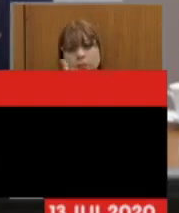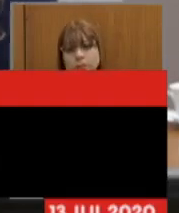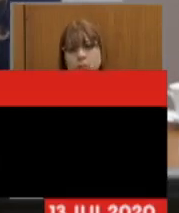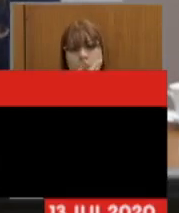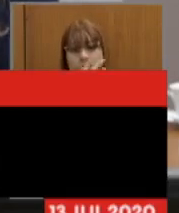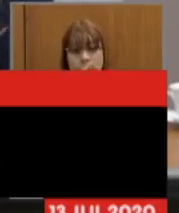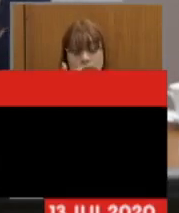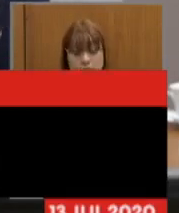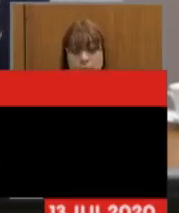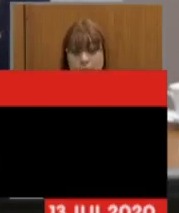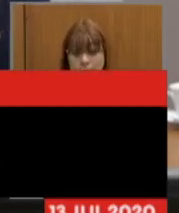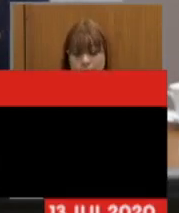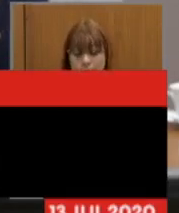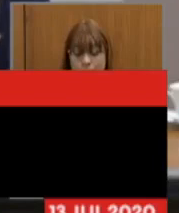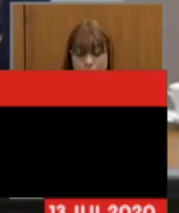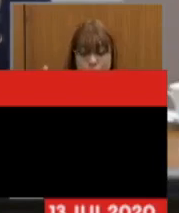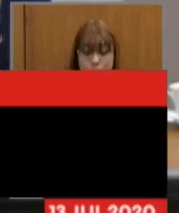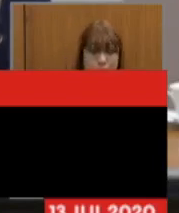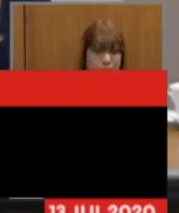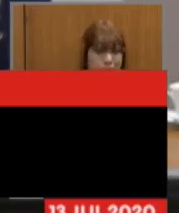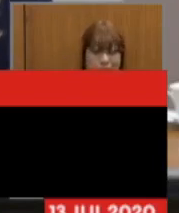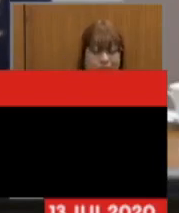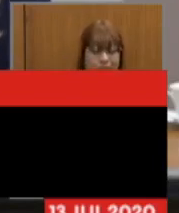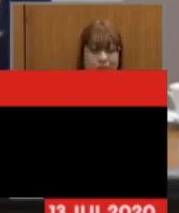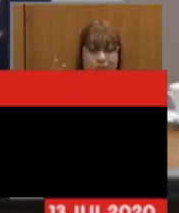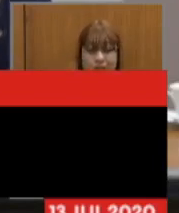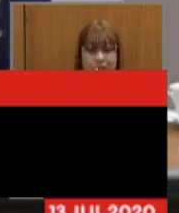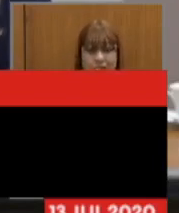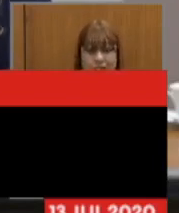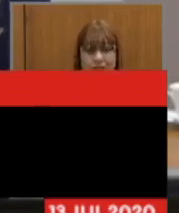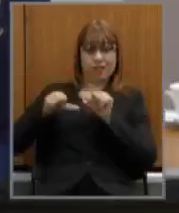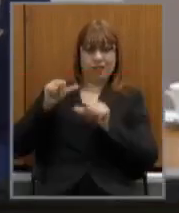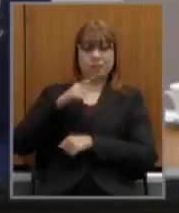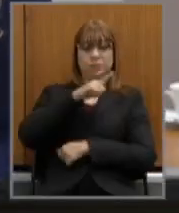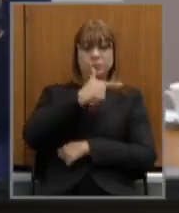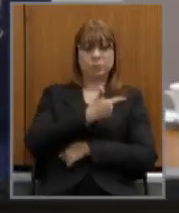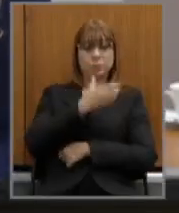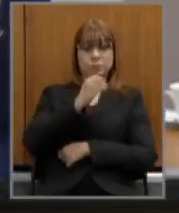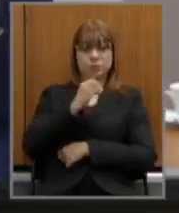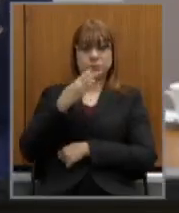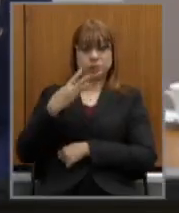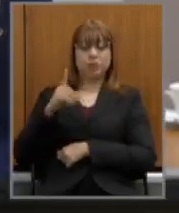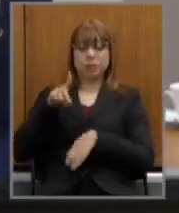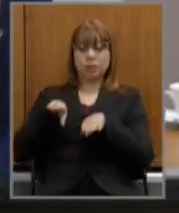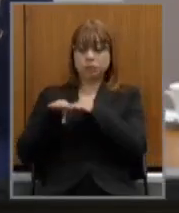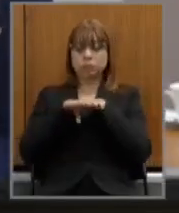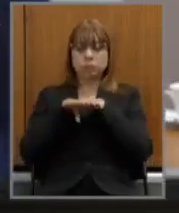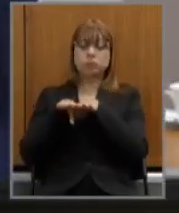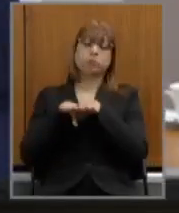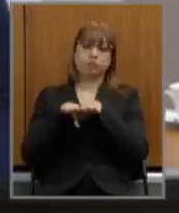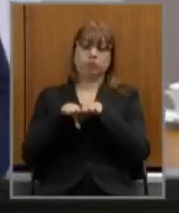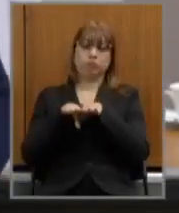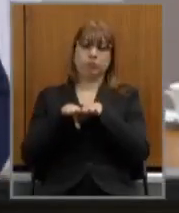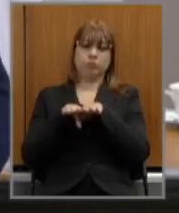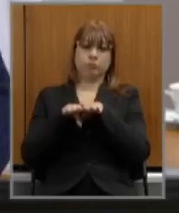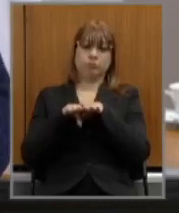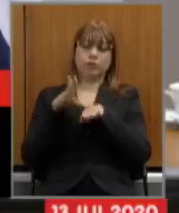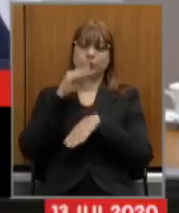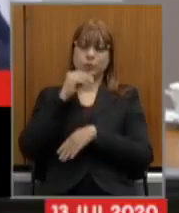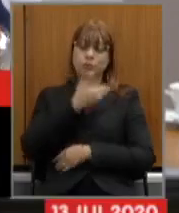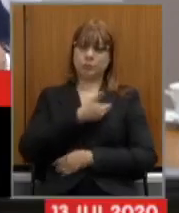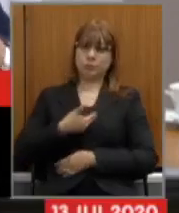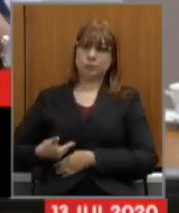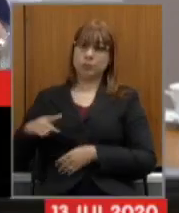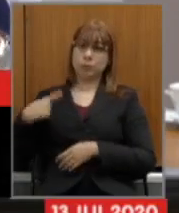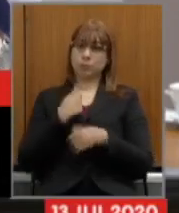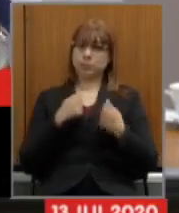da previdência retroage as regras da transição a 2003 que são os direitos à paridade e integralidade dos servidores públicos então